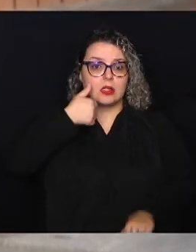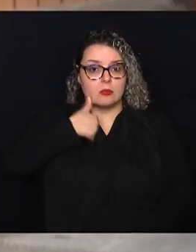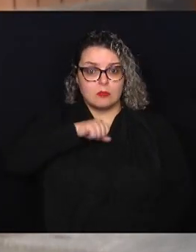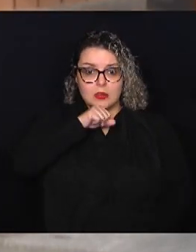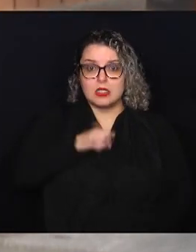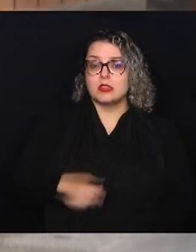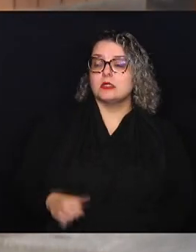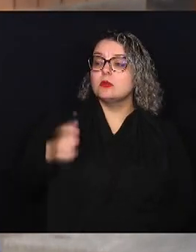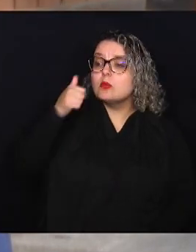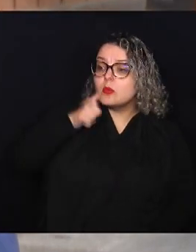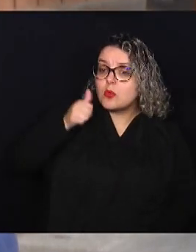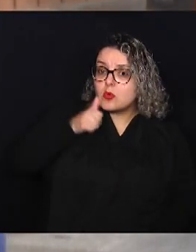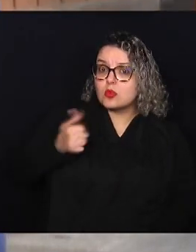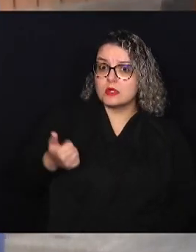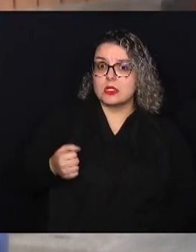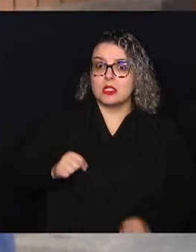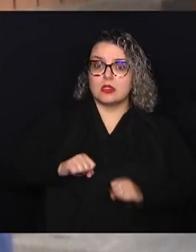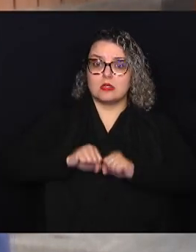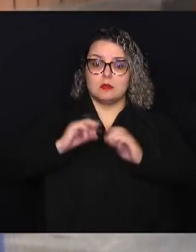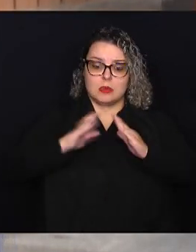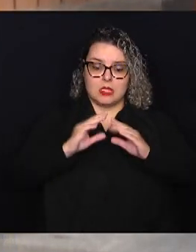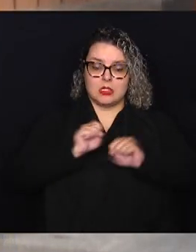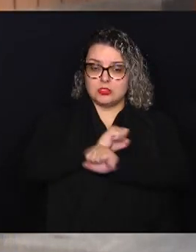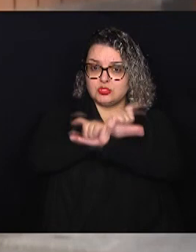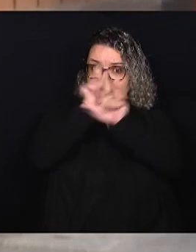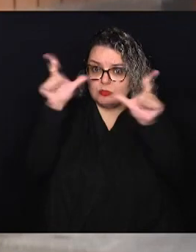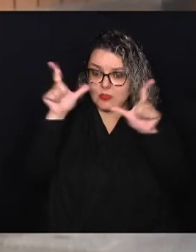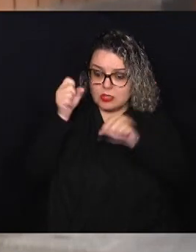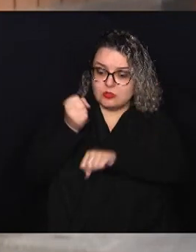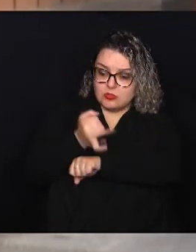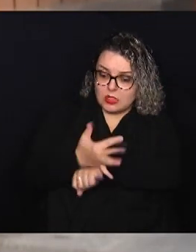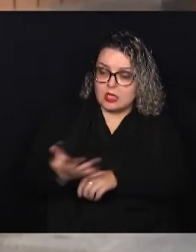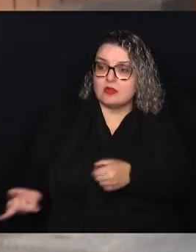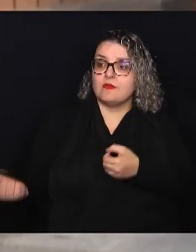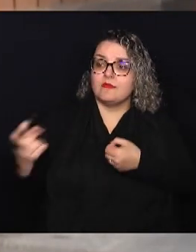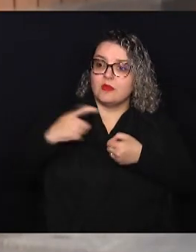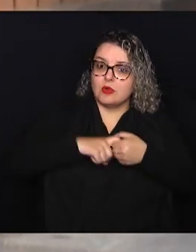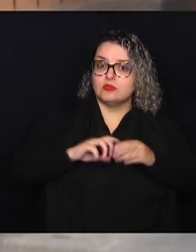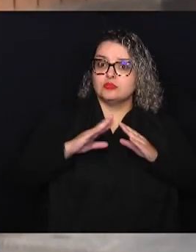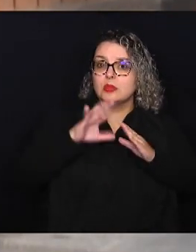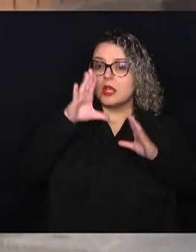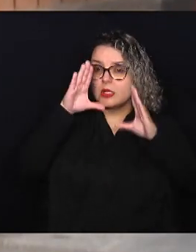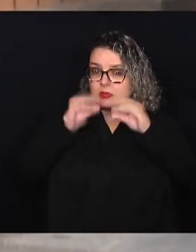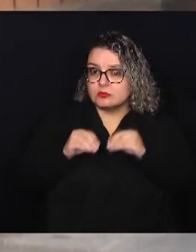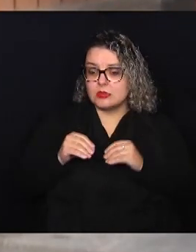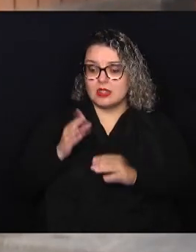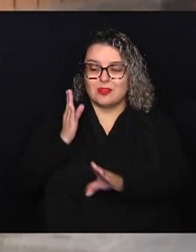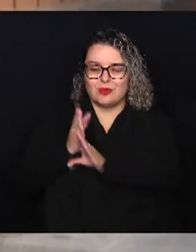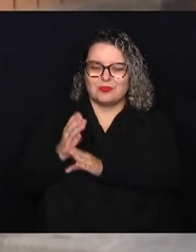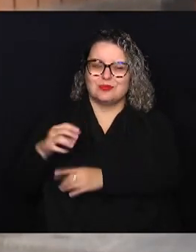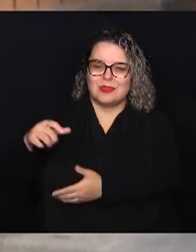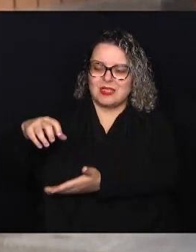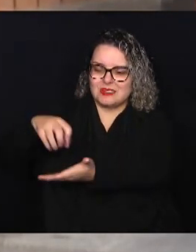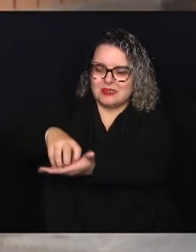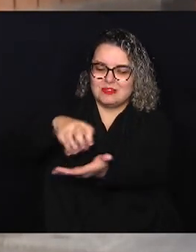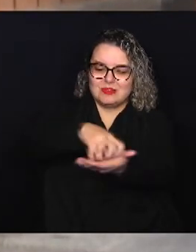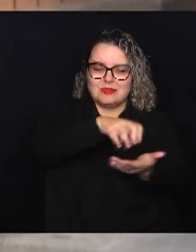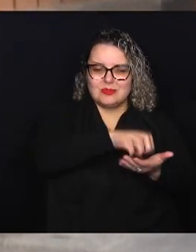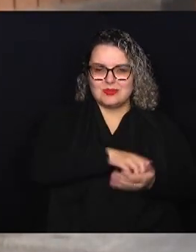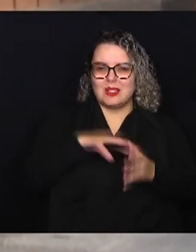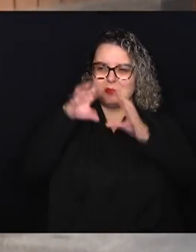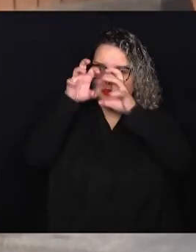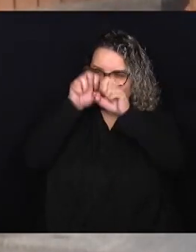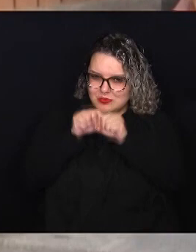principalmente, que saem muito cedo, retornam já tarde e encontram esses pontos de escuridão. E num mapa